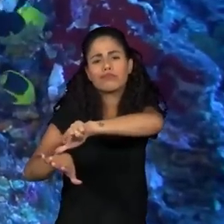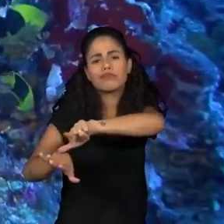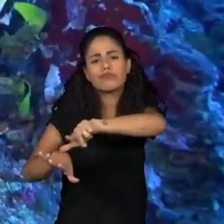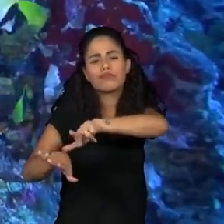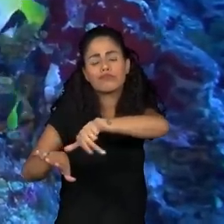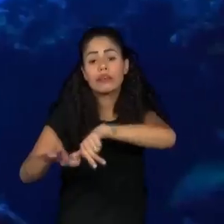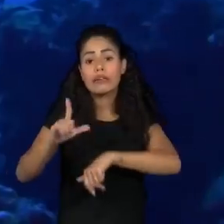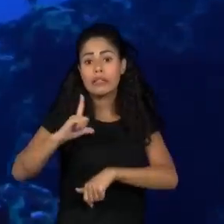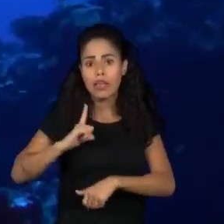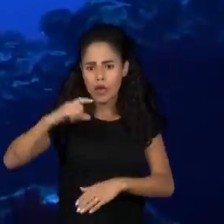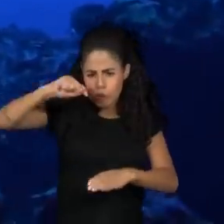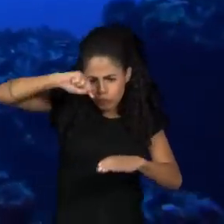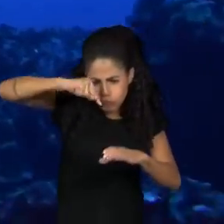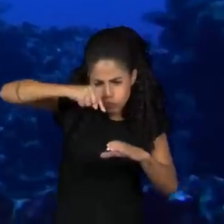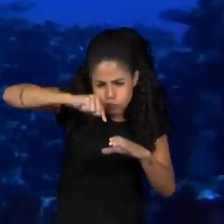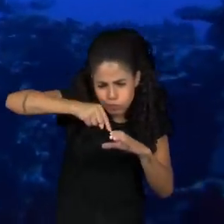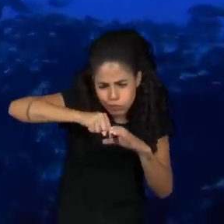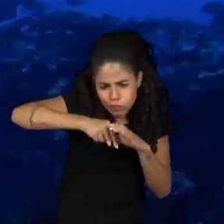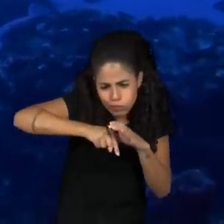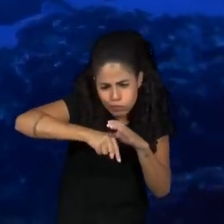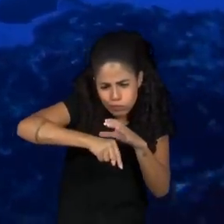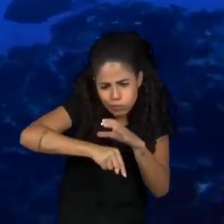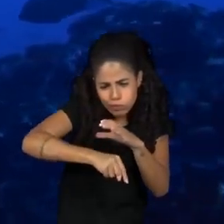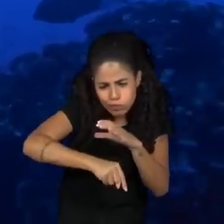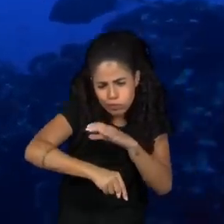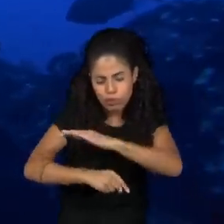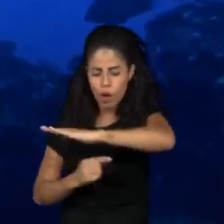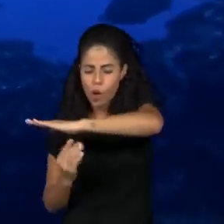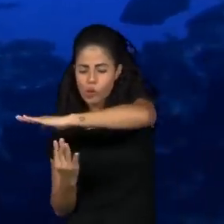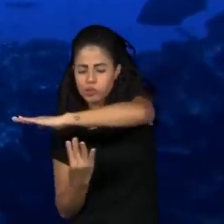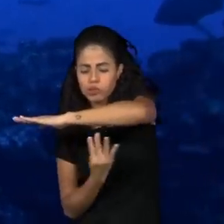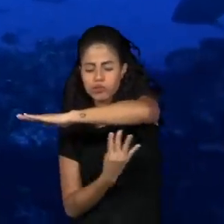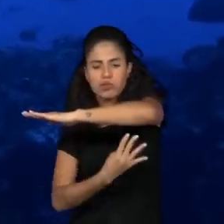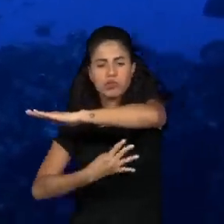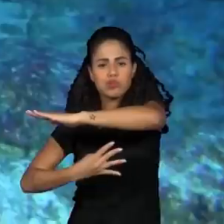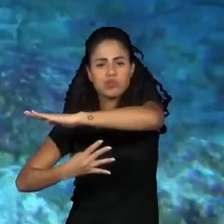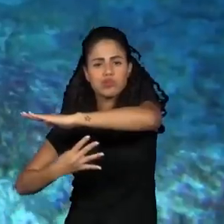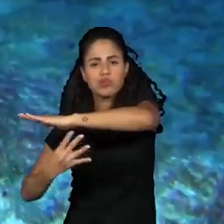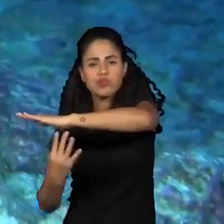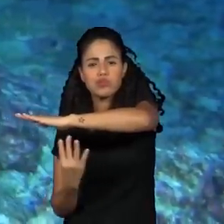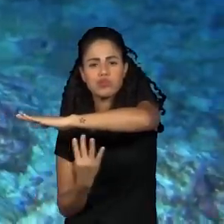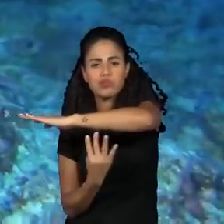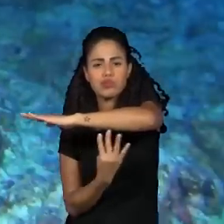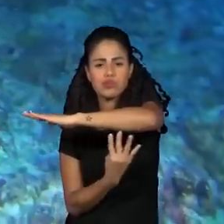existem aqui. Um verdadeiro oásis no sul do Oceano Atlântico.